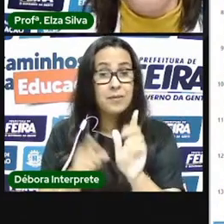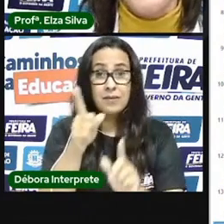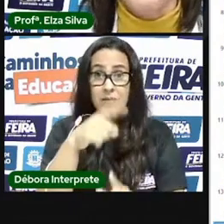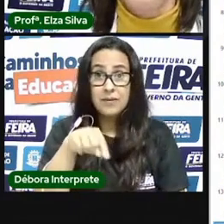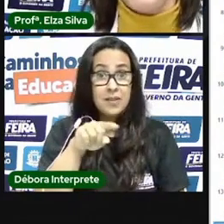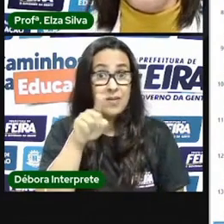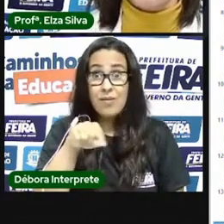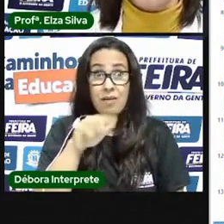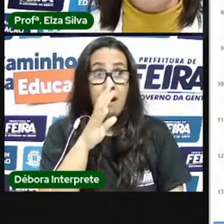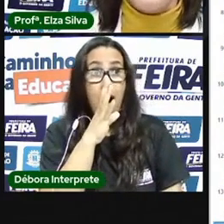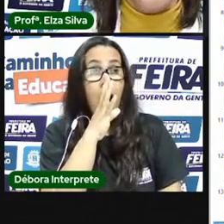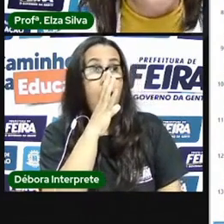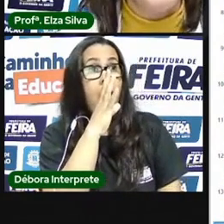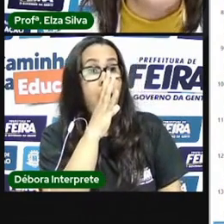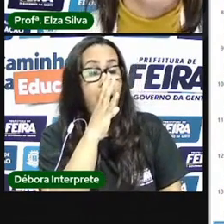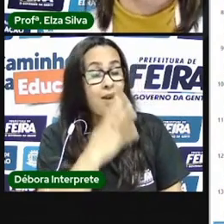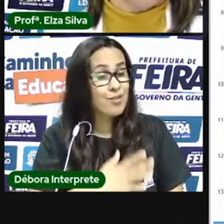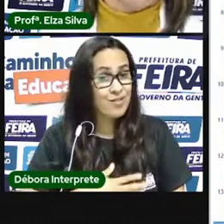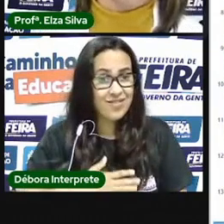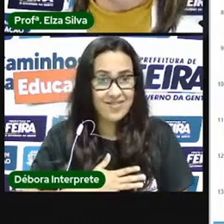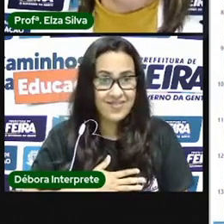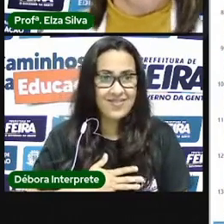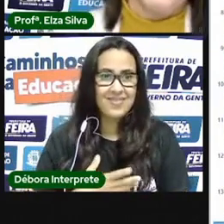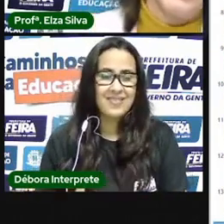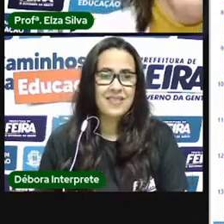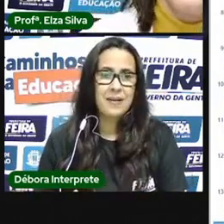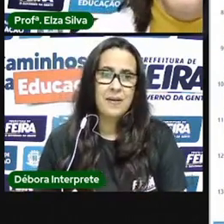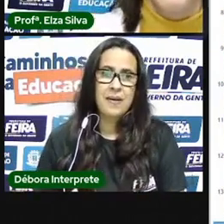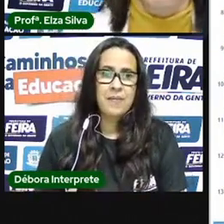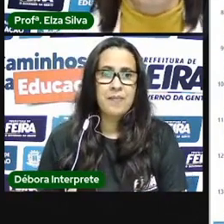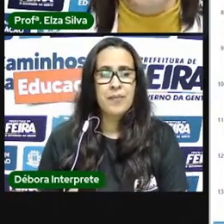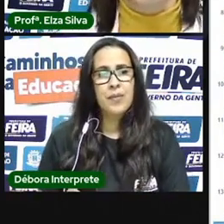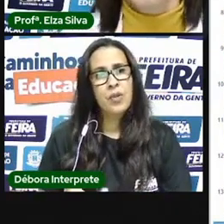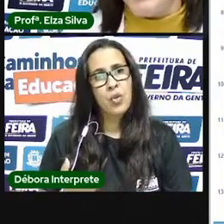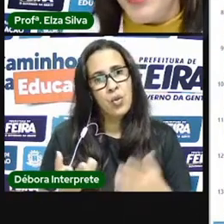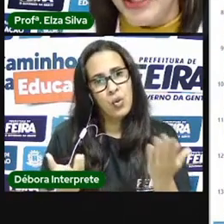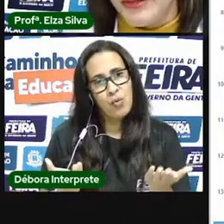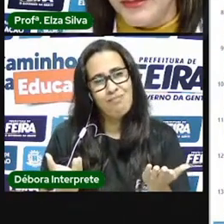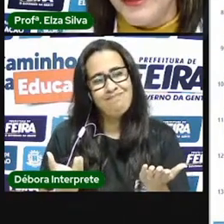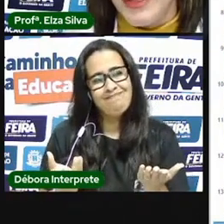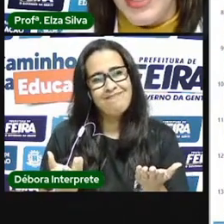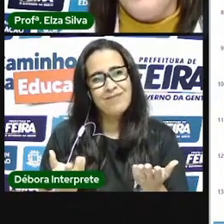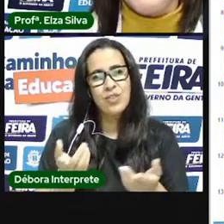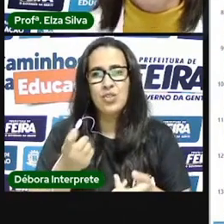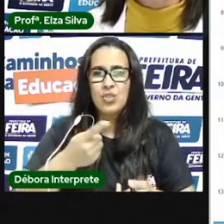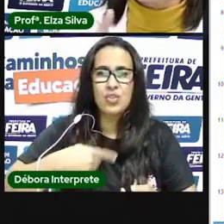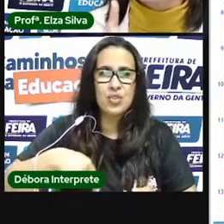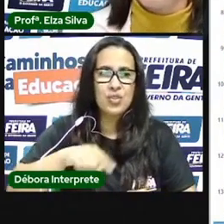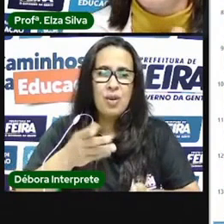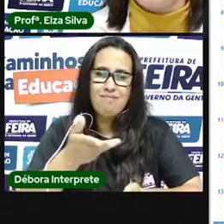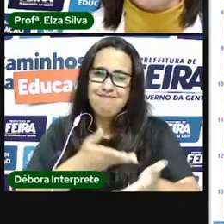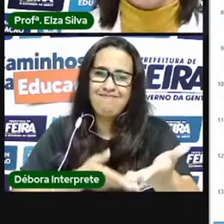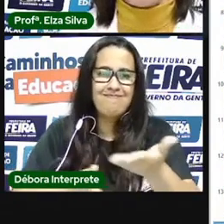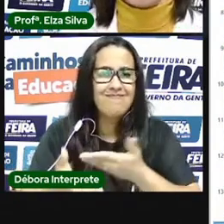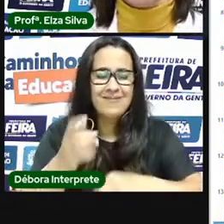ficar maravilhados infelizmente a PRO não vai poder interagir com vocês nesse momento mas vocês